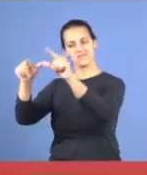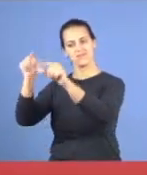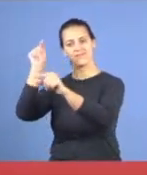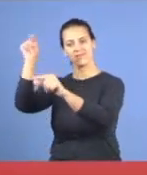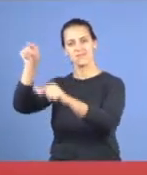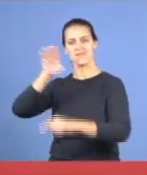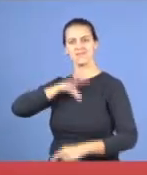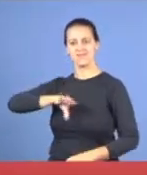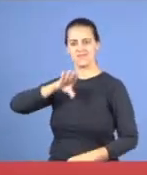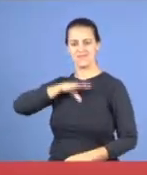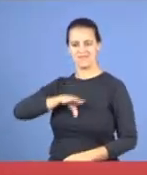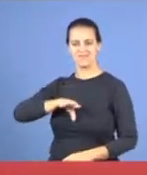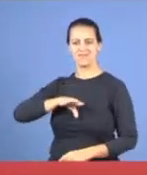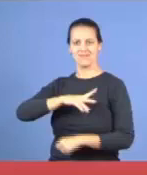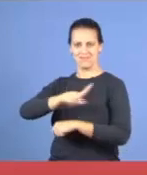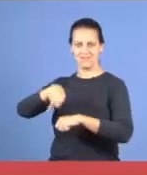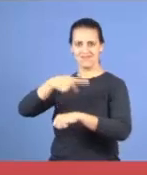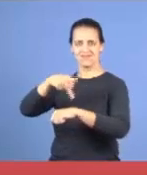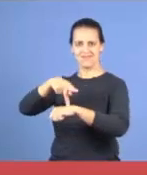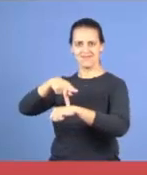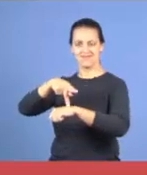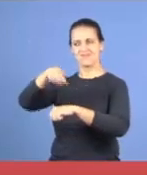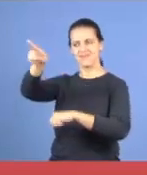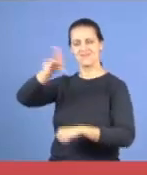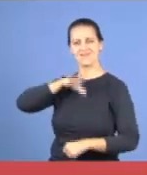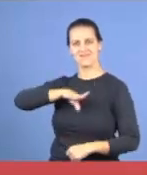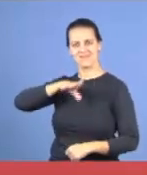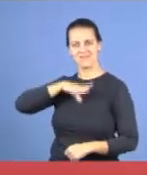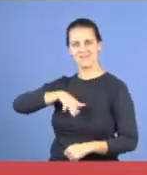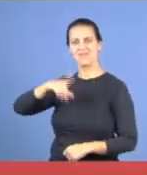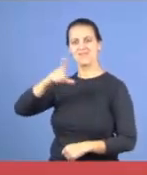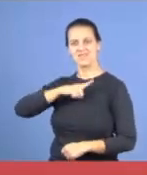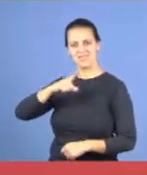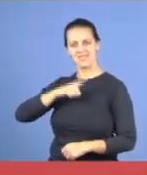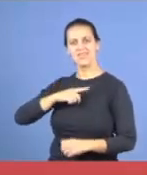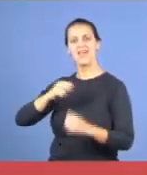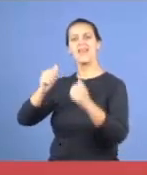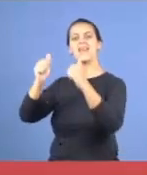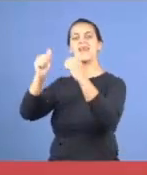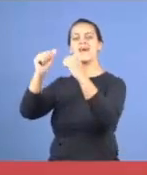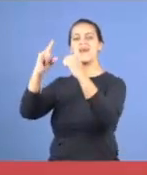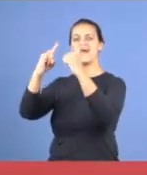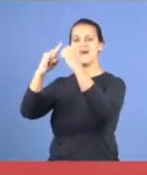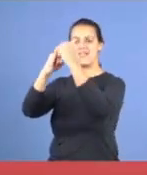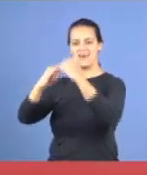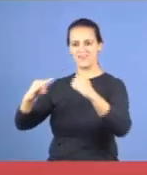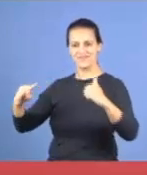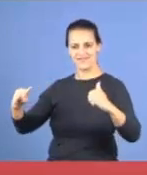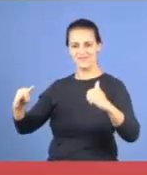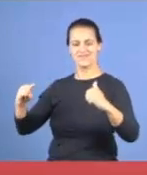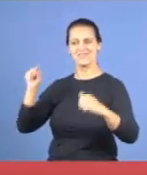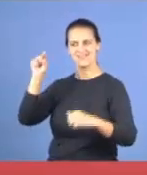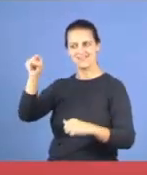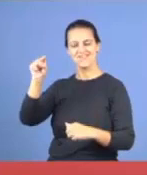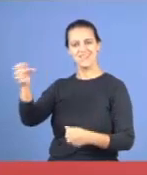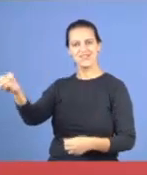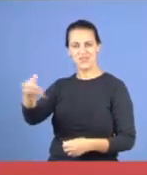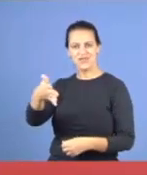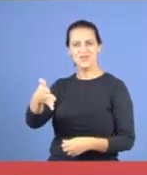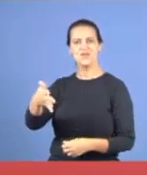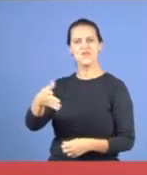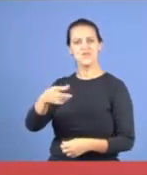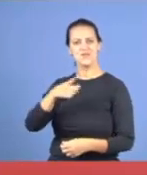temos a consagração, de um anfiteatro lá, devemos ter uma população,